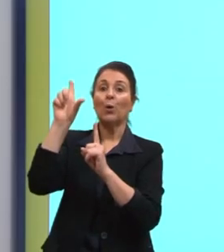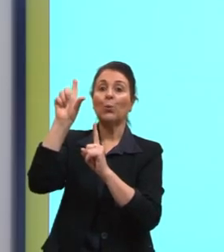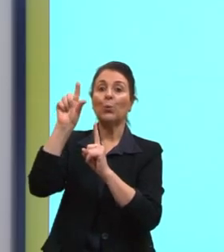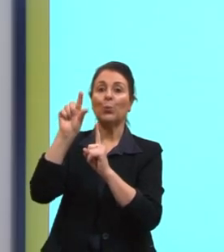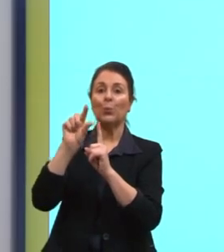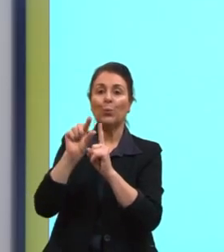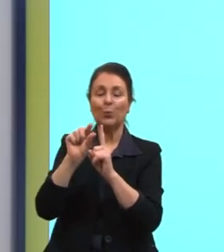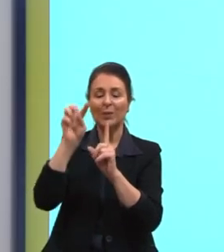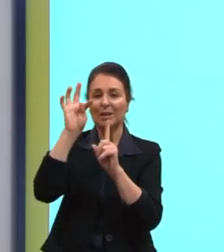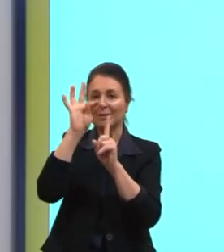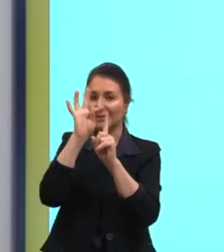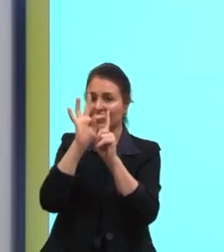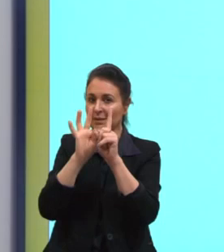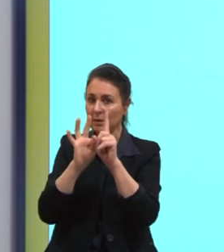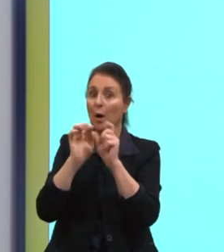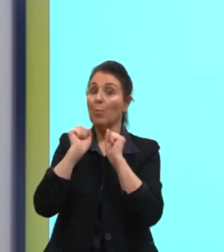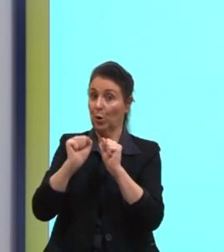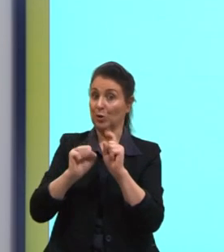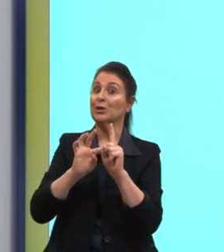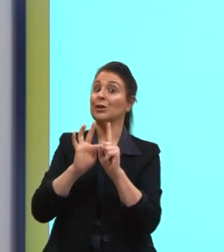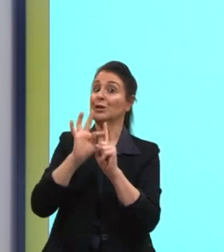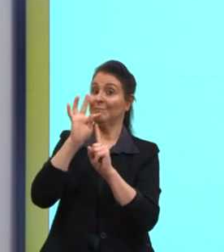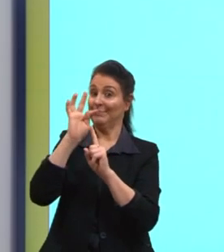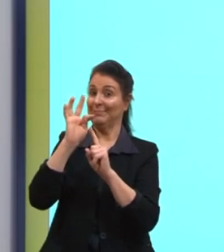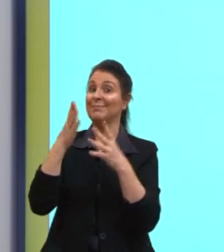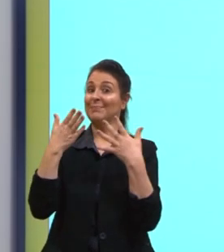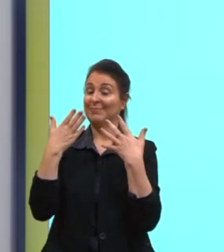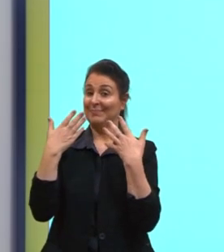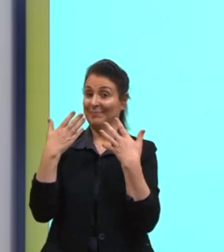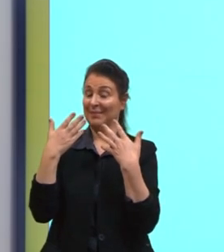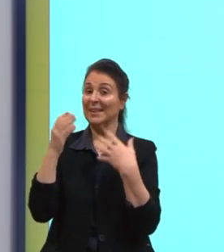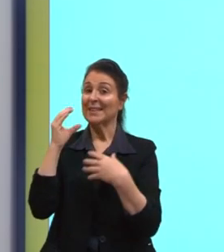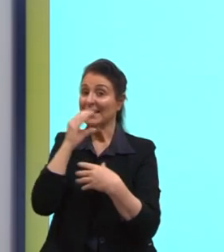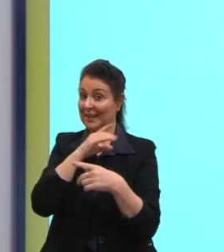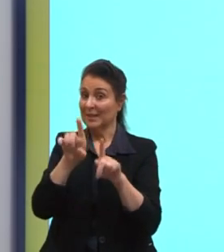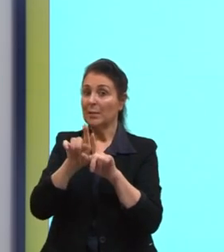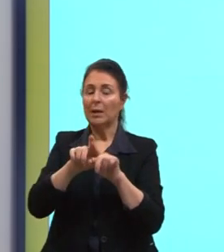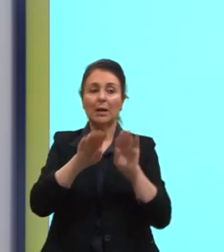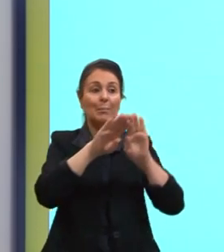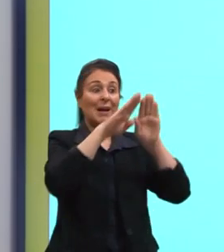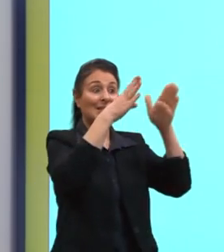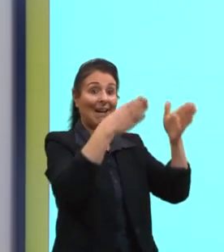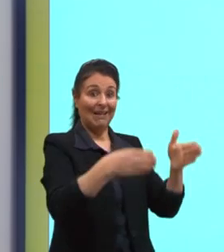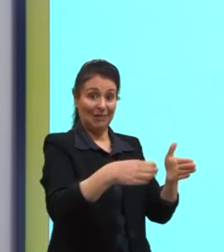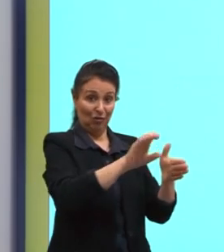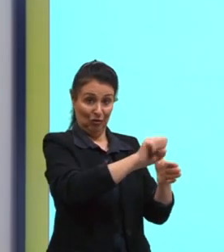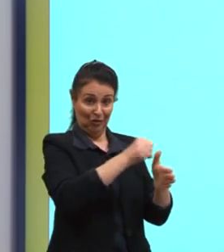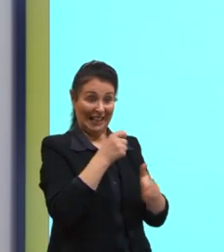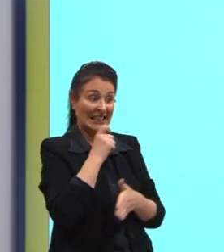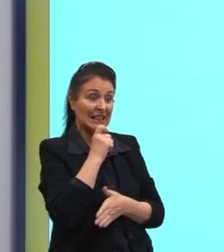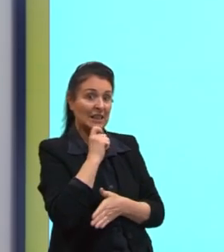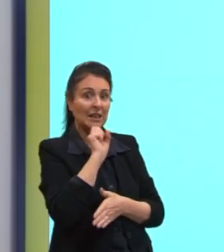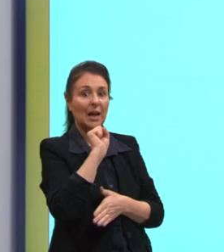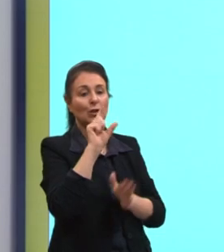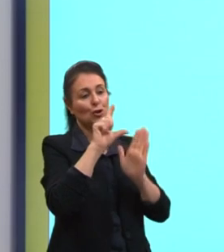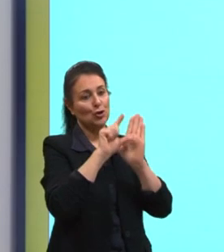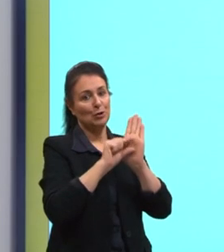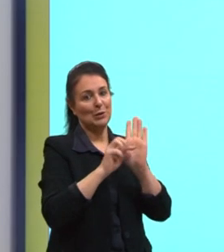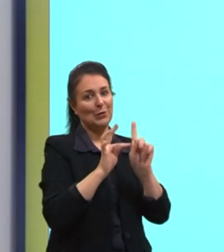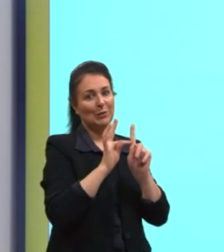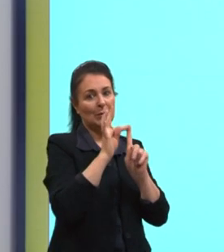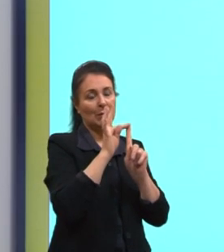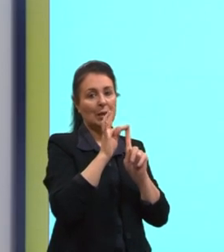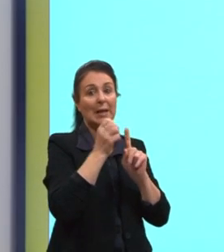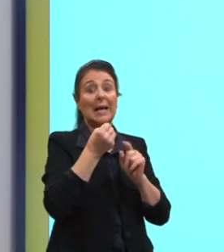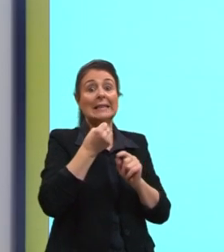das vezes, a gente pode esquentar também, mas a geladeira é só diminuir. O que vai acontecer? se esquentar